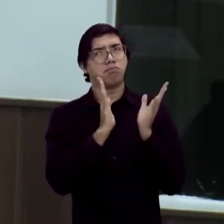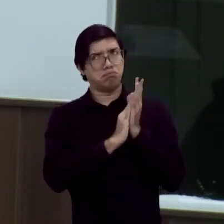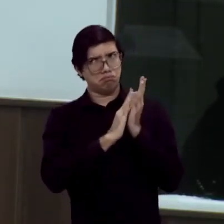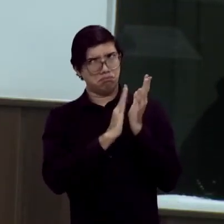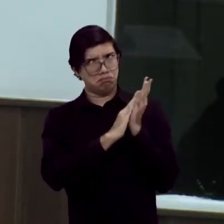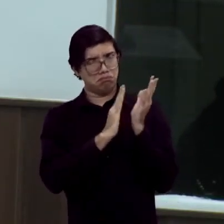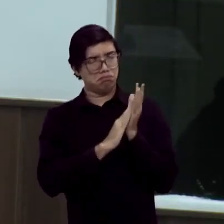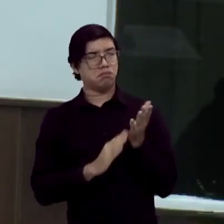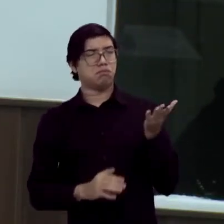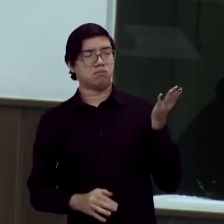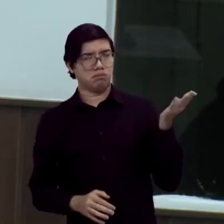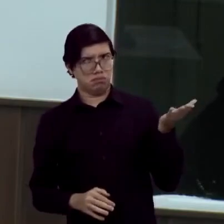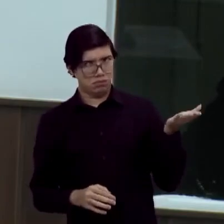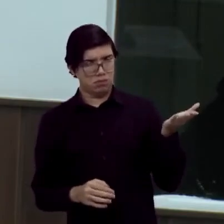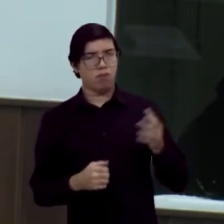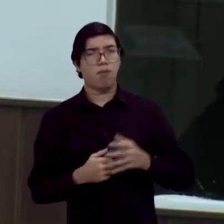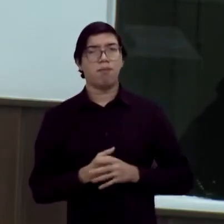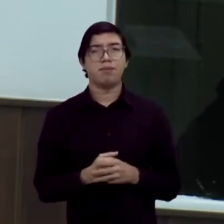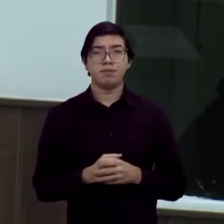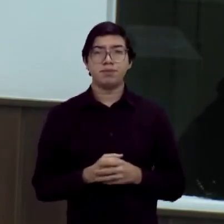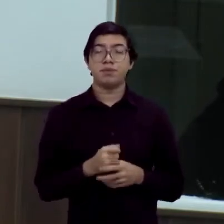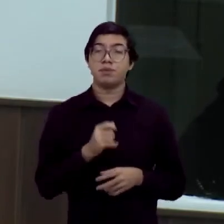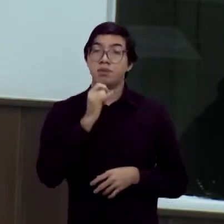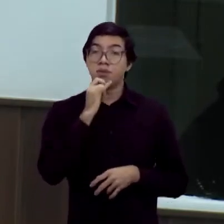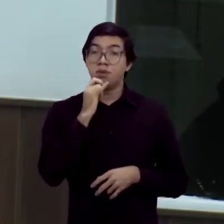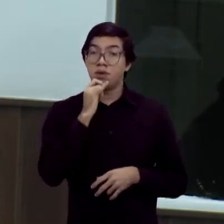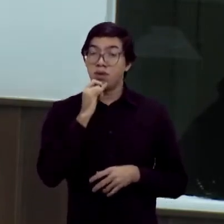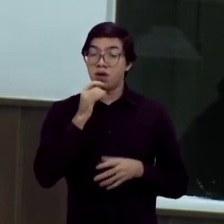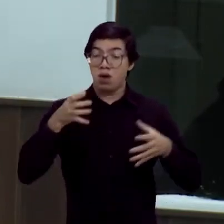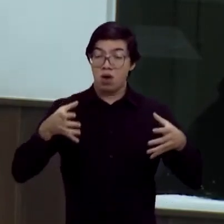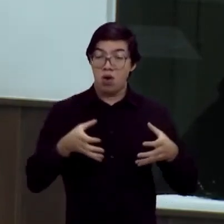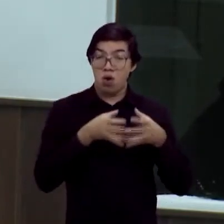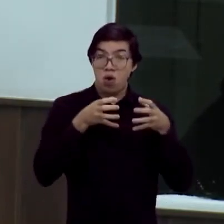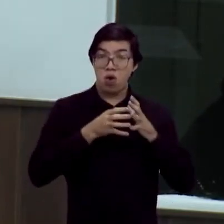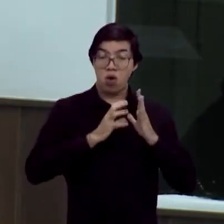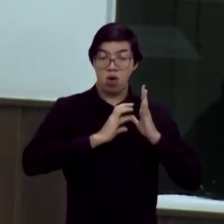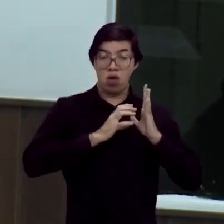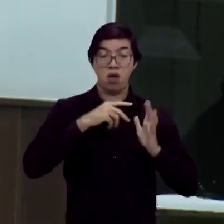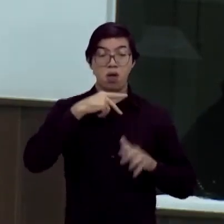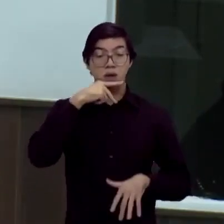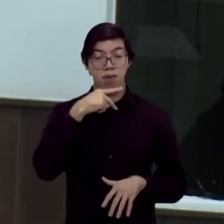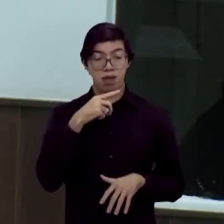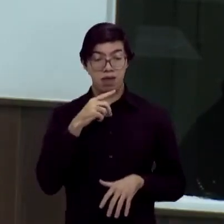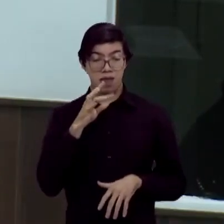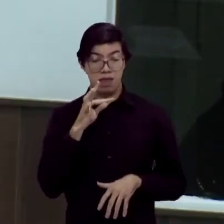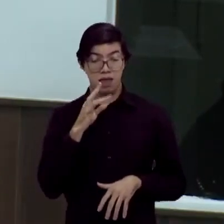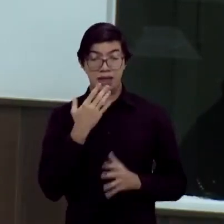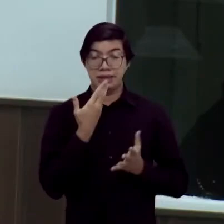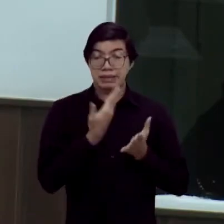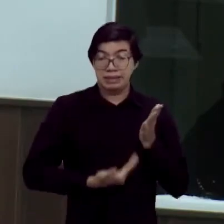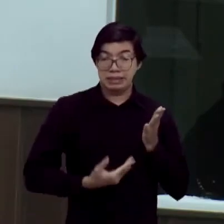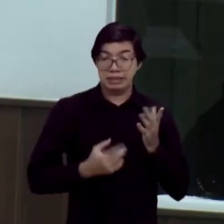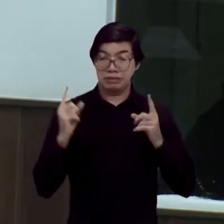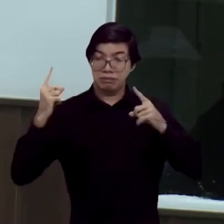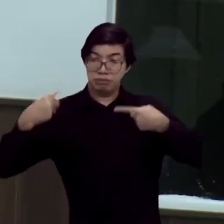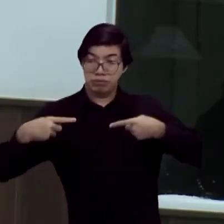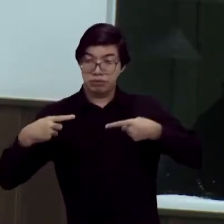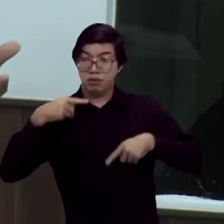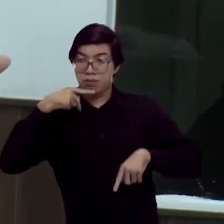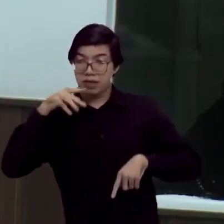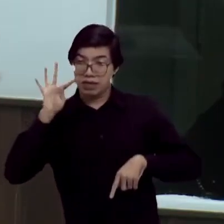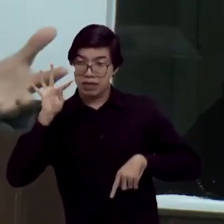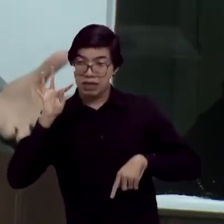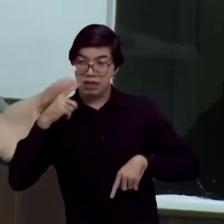Parabenizá-lo, vereador Júlio Brisco. Quer dizer que hoje nós do PDT, que perdemos a eleição para PT, não podemos nem criticar o governador